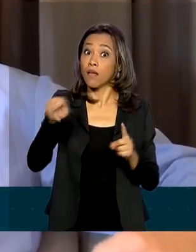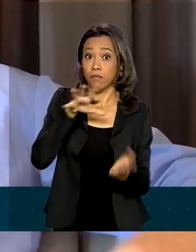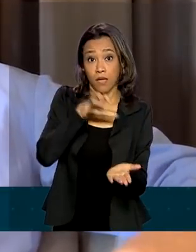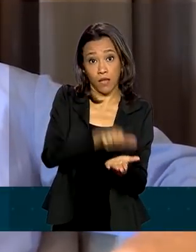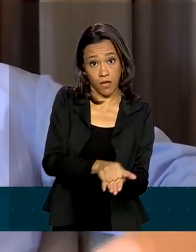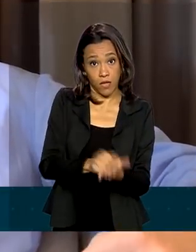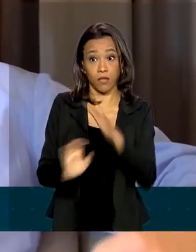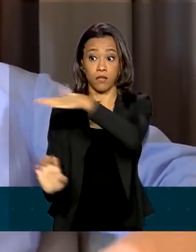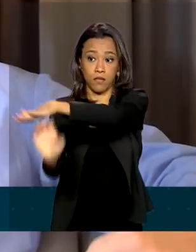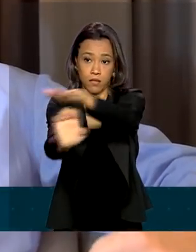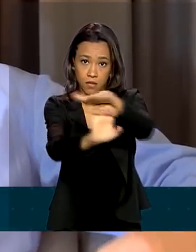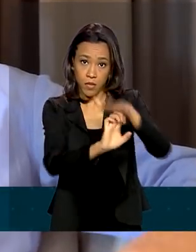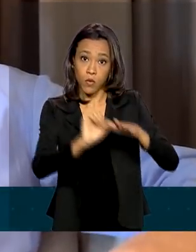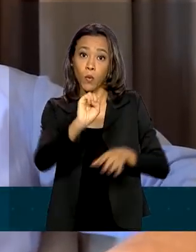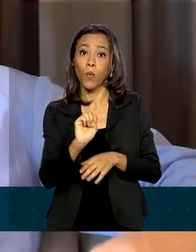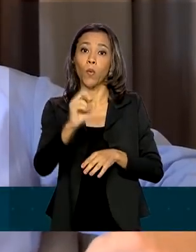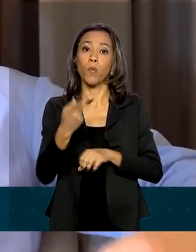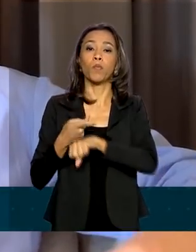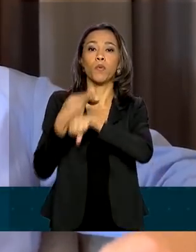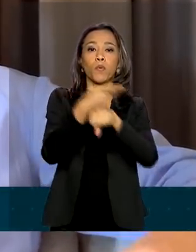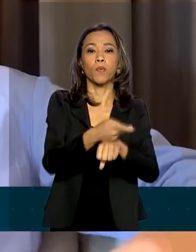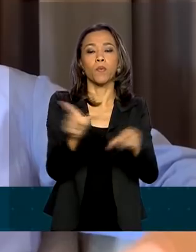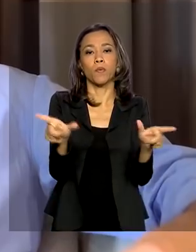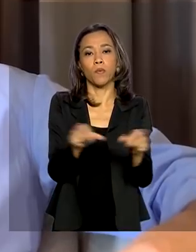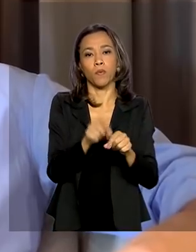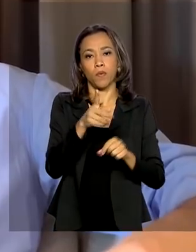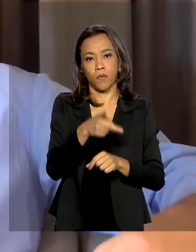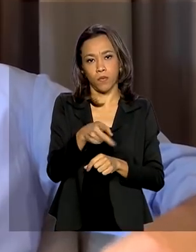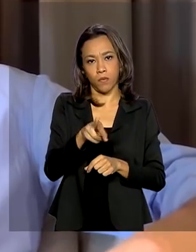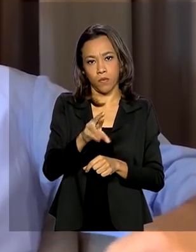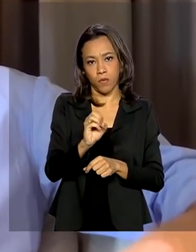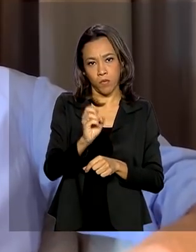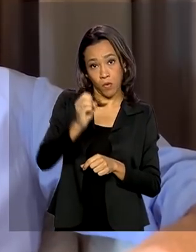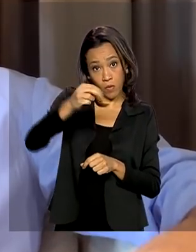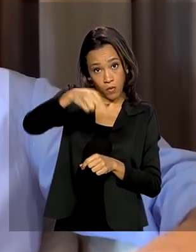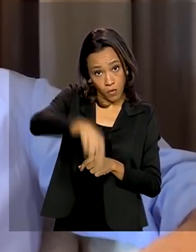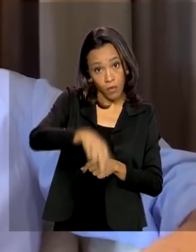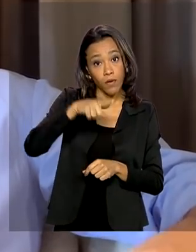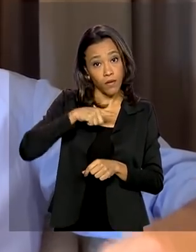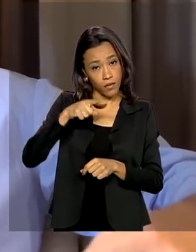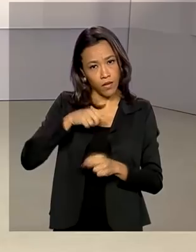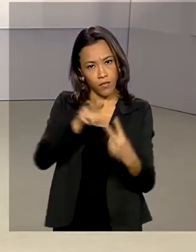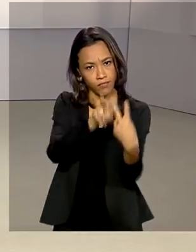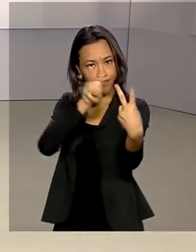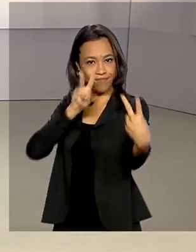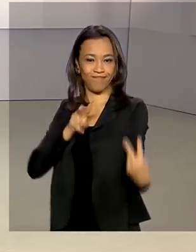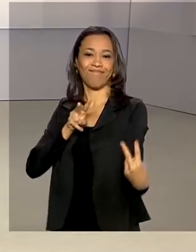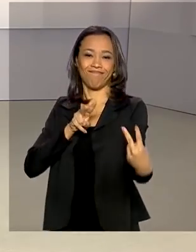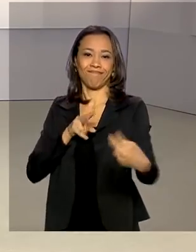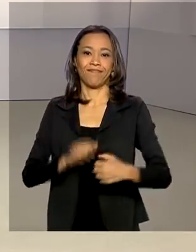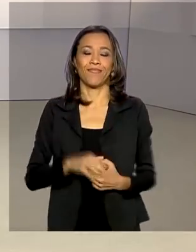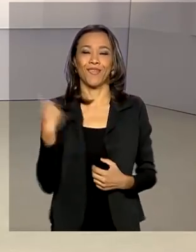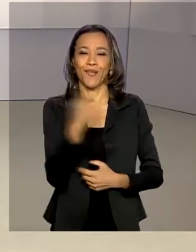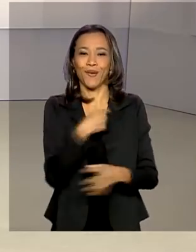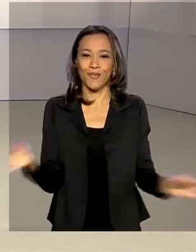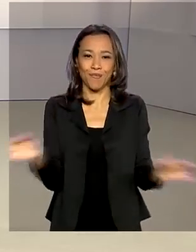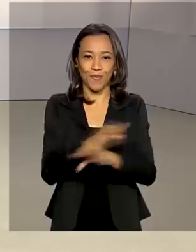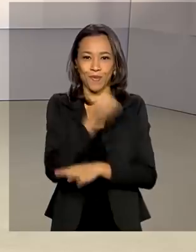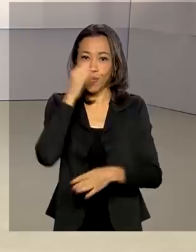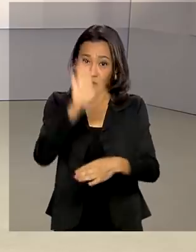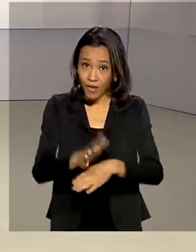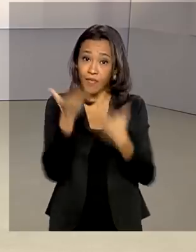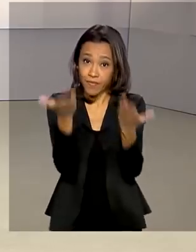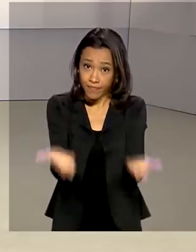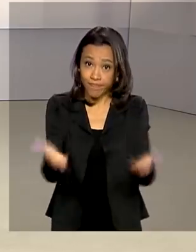ou procure o PROCON, especialmente aqueles PROCONs que têm atendimento remoto. A gente fica por aqui. Uma boa